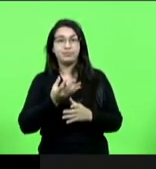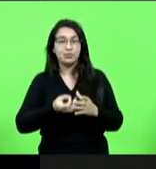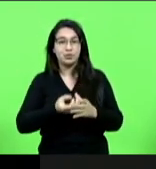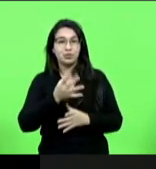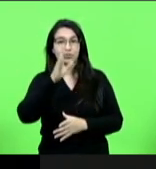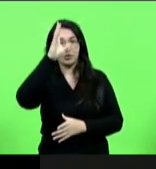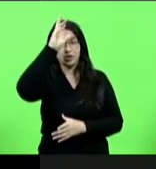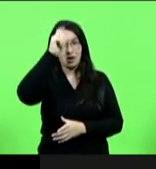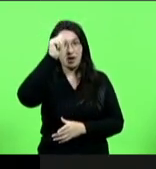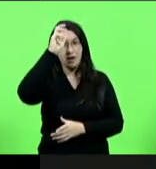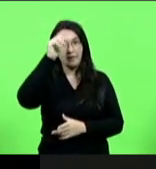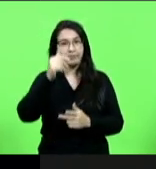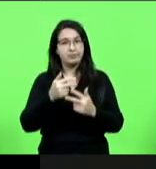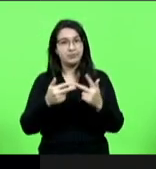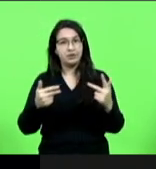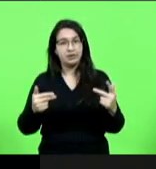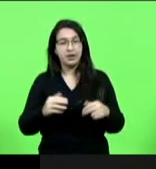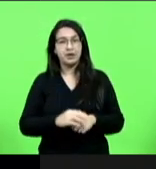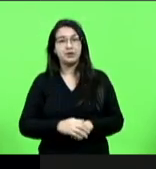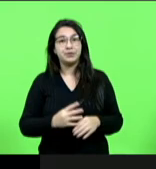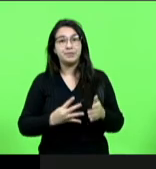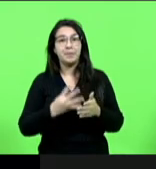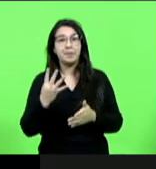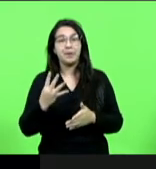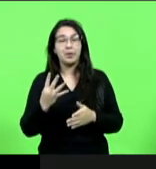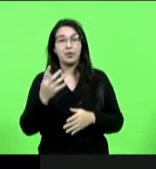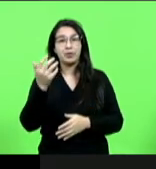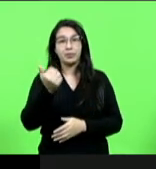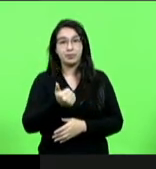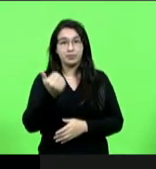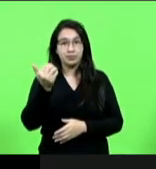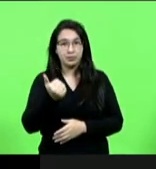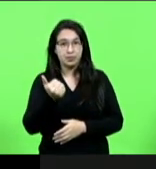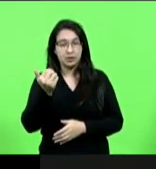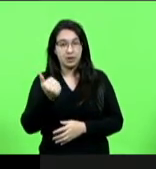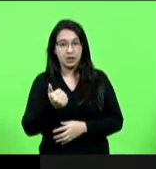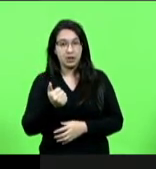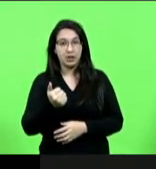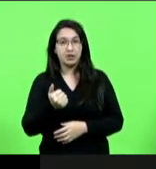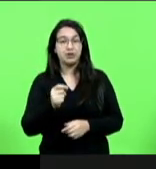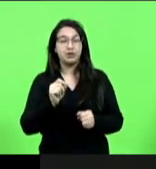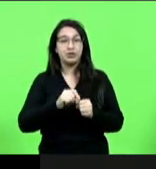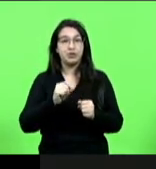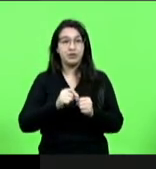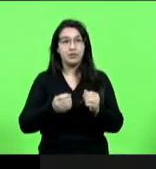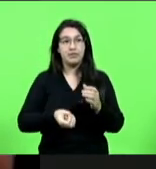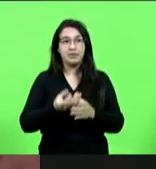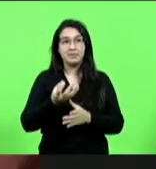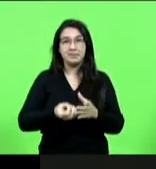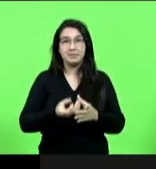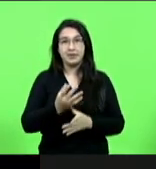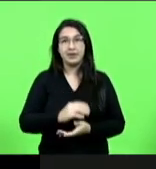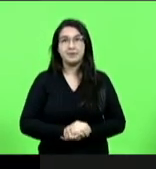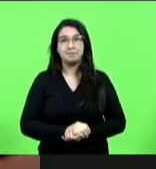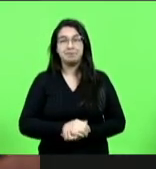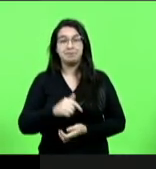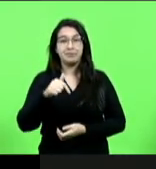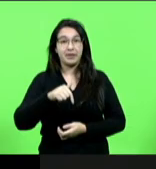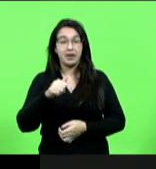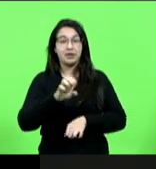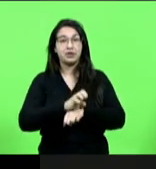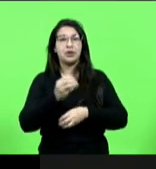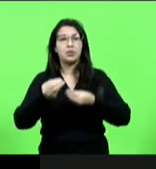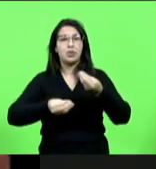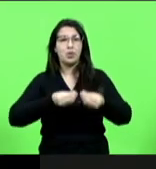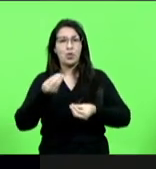o quarto maior produtor de leite embora nós estejamos num estado que tem um pouquinho mais de 1